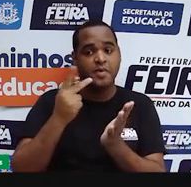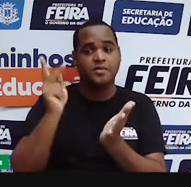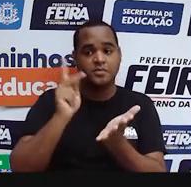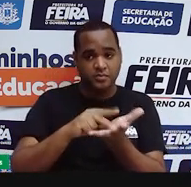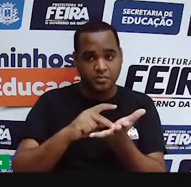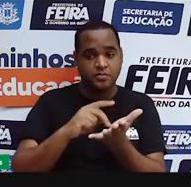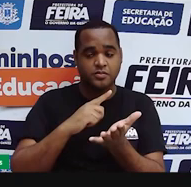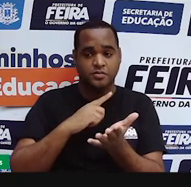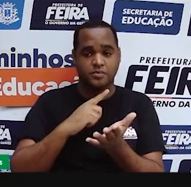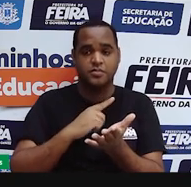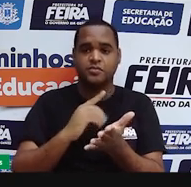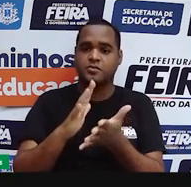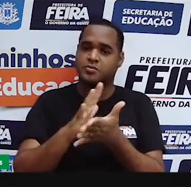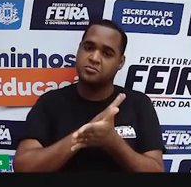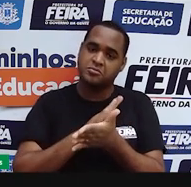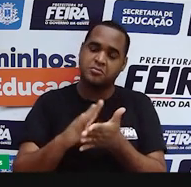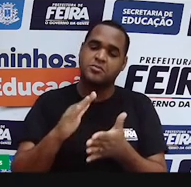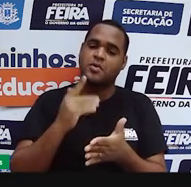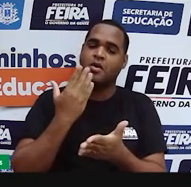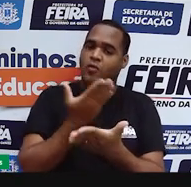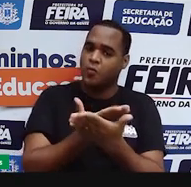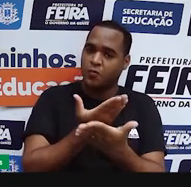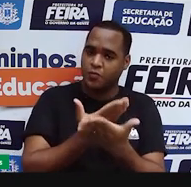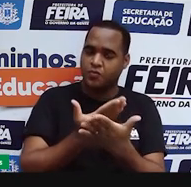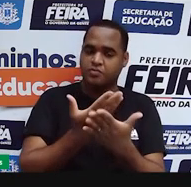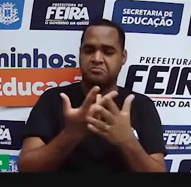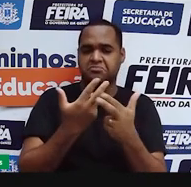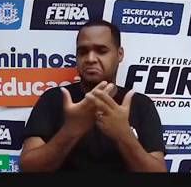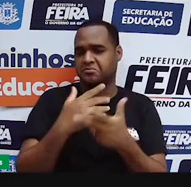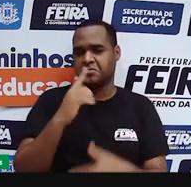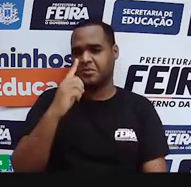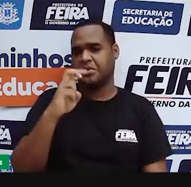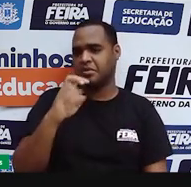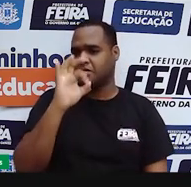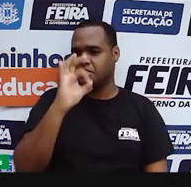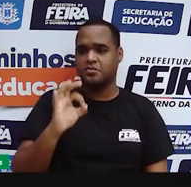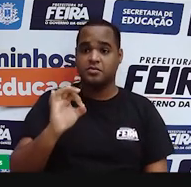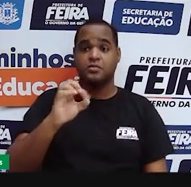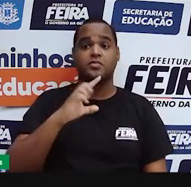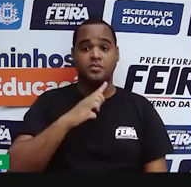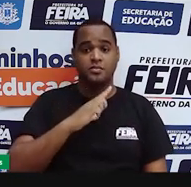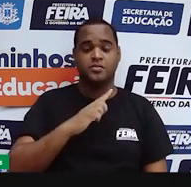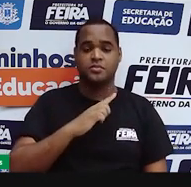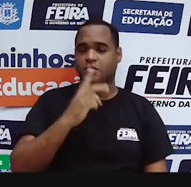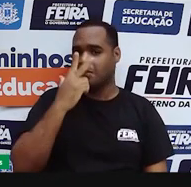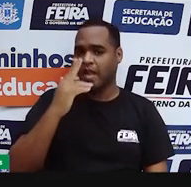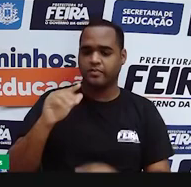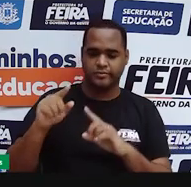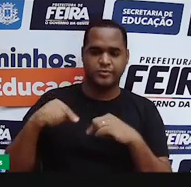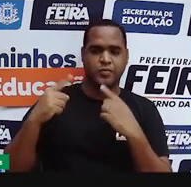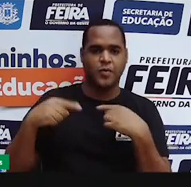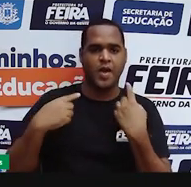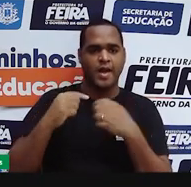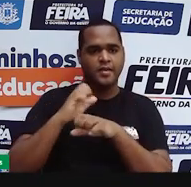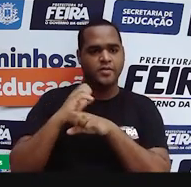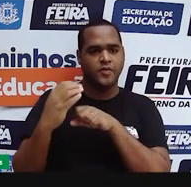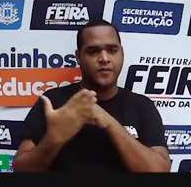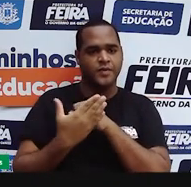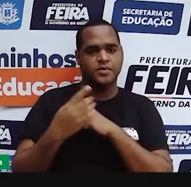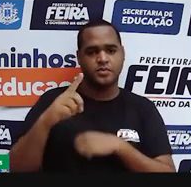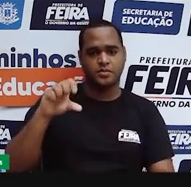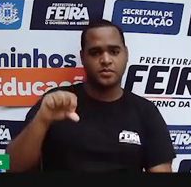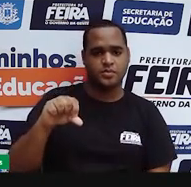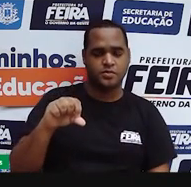Então, estima-se, né? A partir dos estudos que mais ou menos 15% da população brasileira tem sim anticorpos contra a COVID